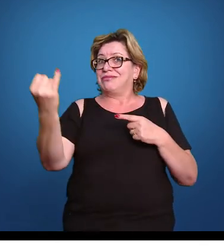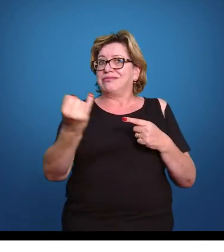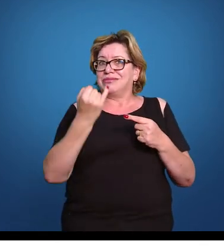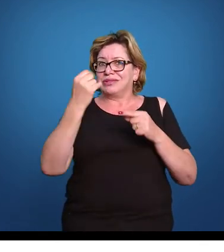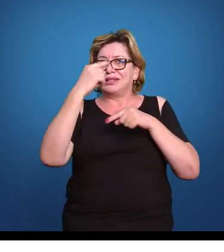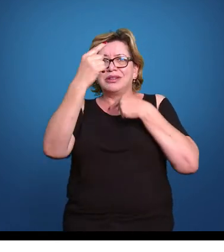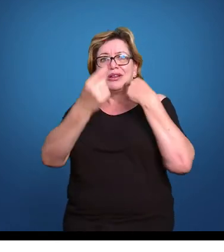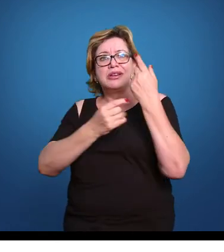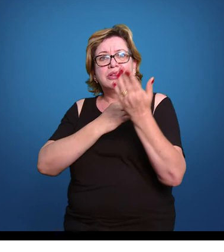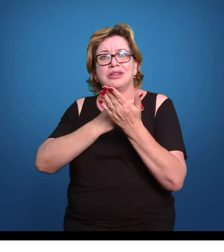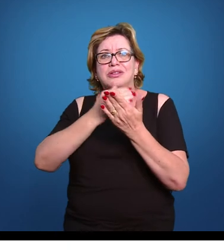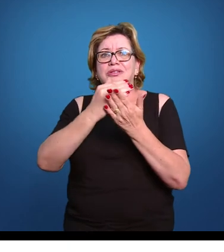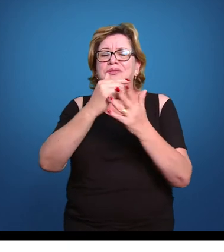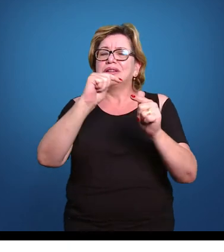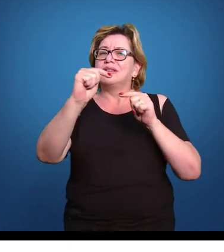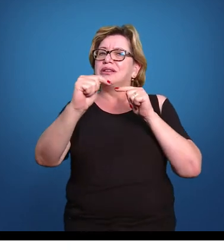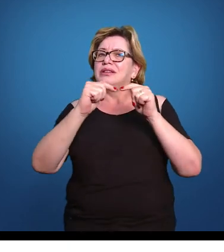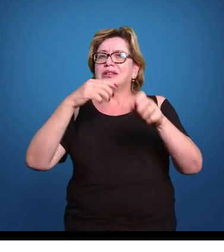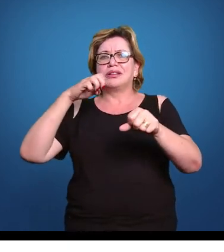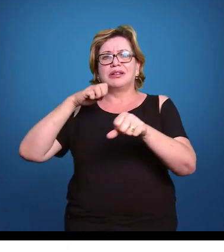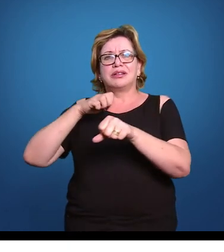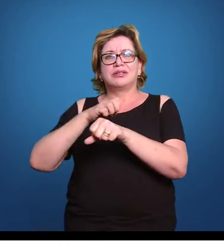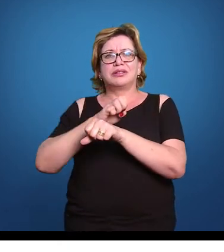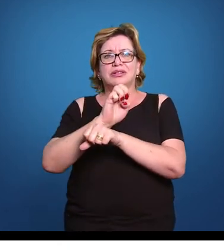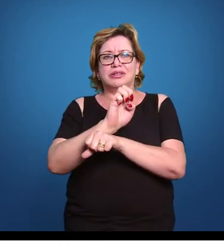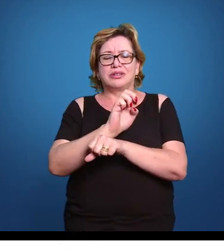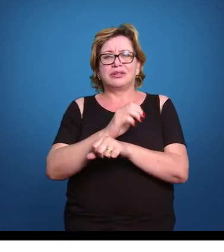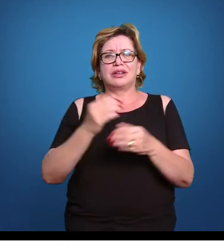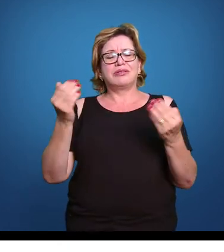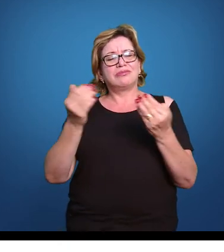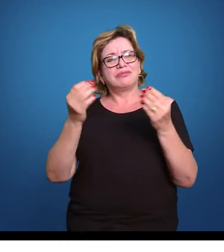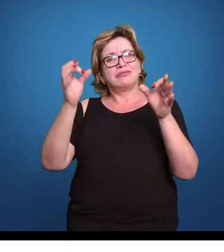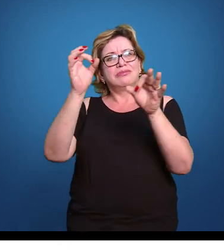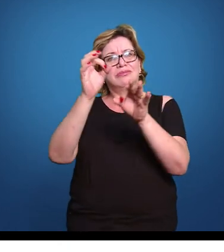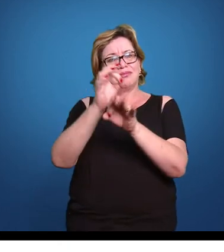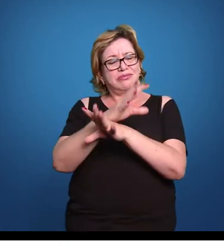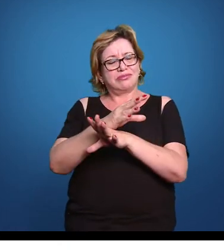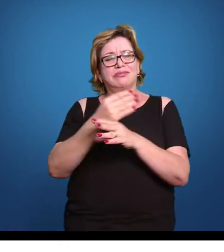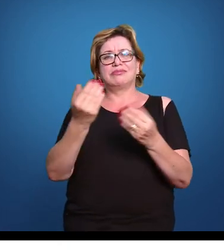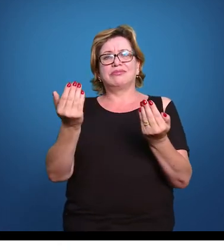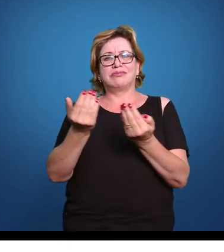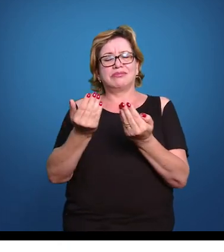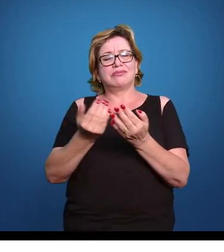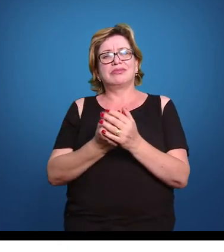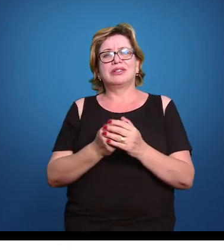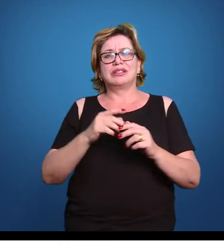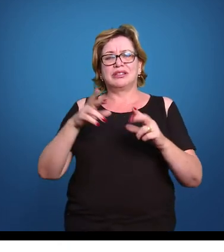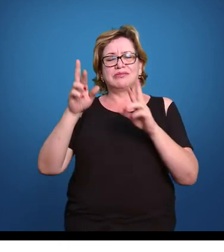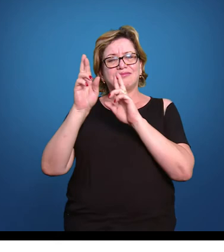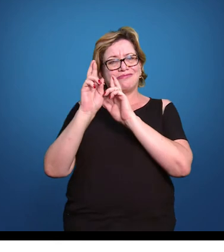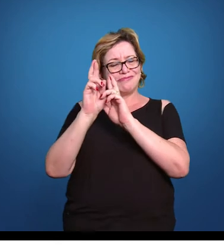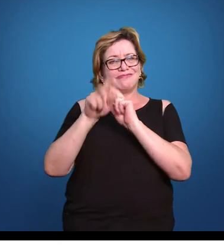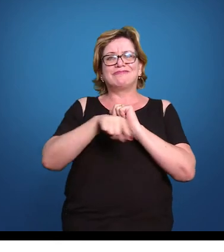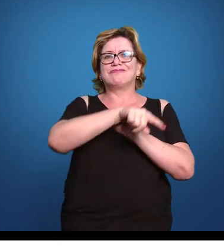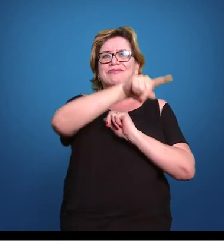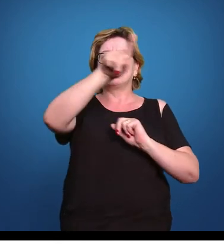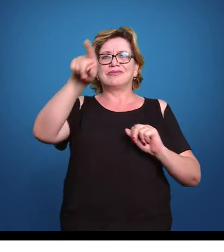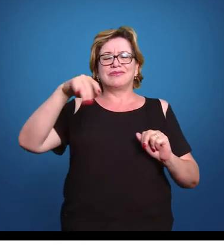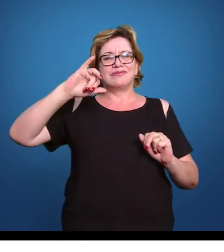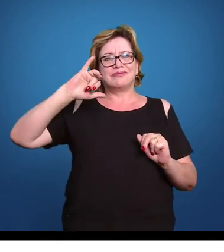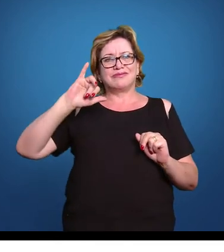trabalhar nosso empreendedorismo. Aqui nós encerramos mais esse bloco e esperamos que vocês tenham